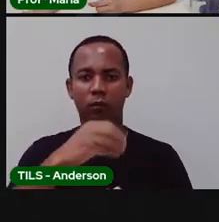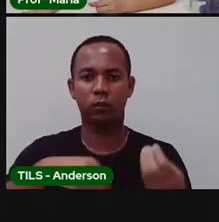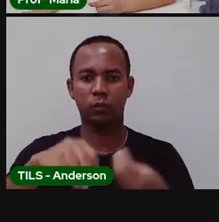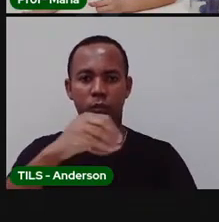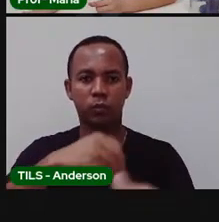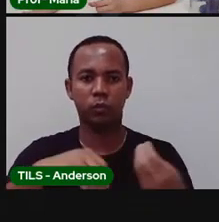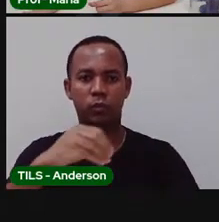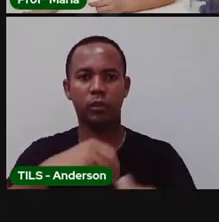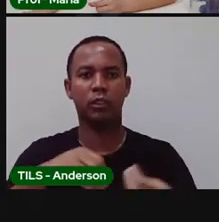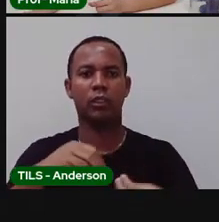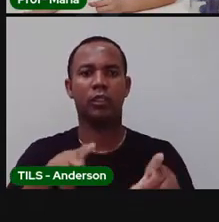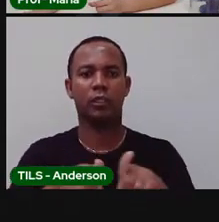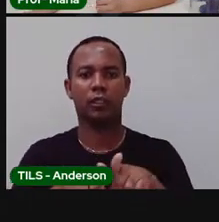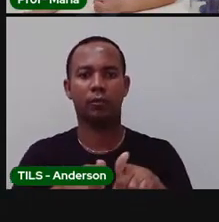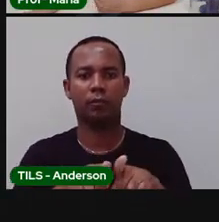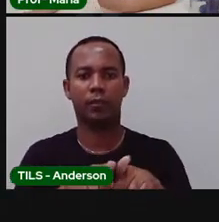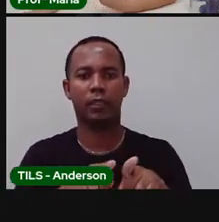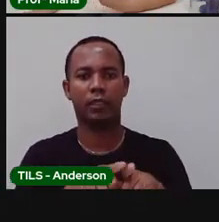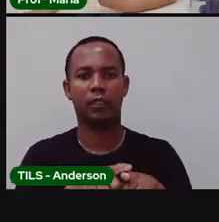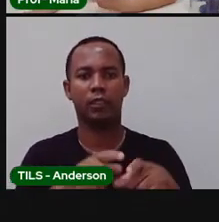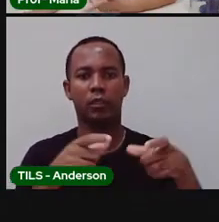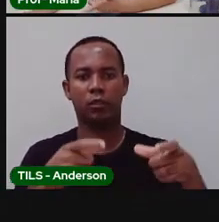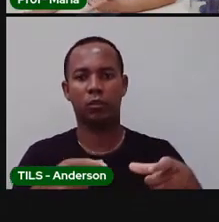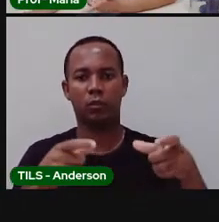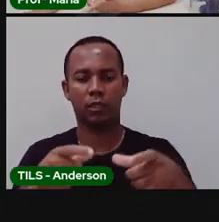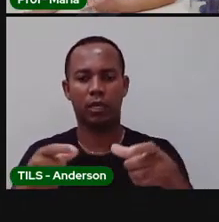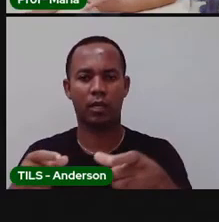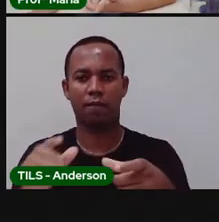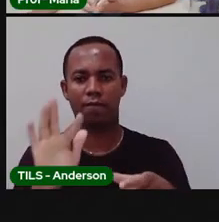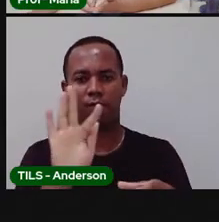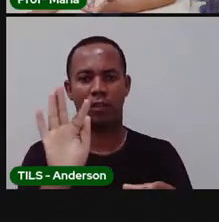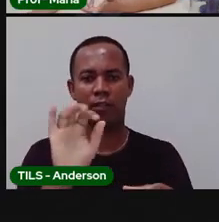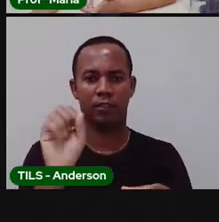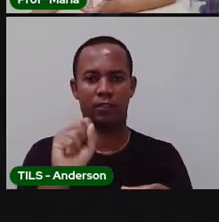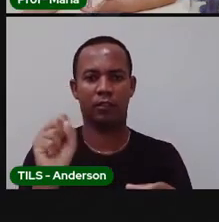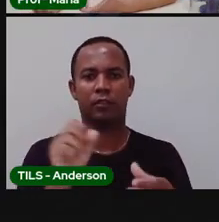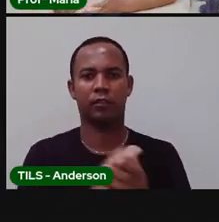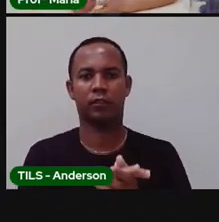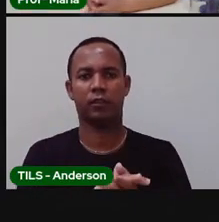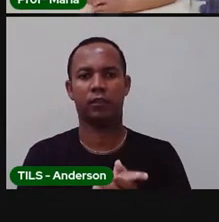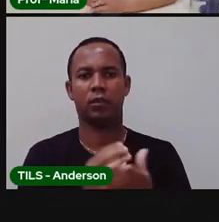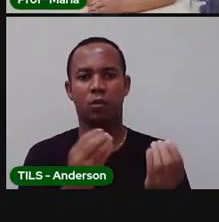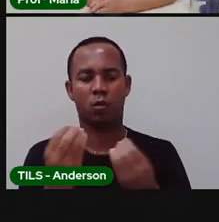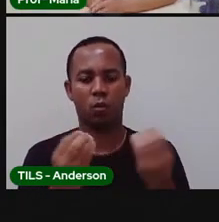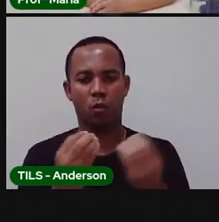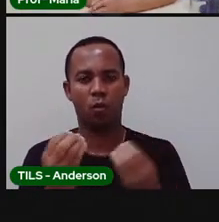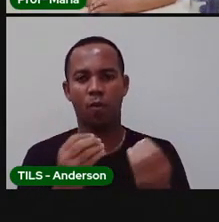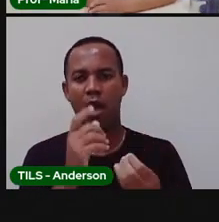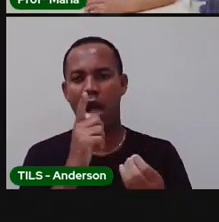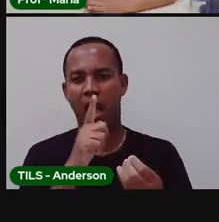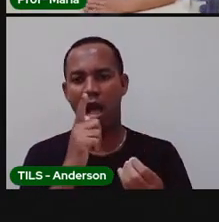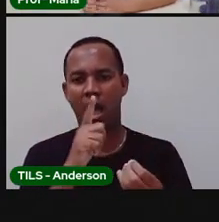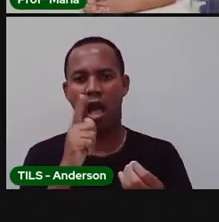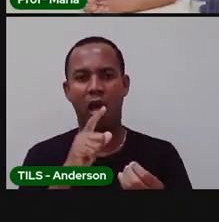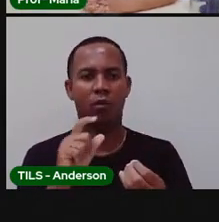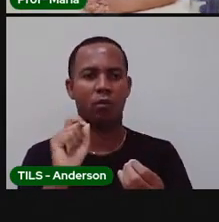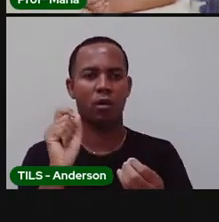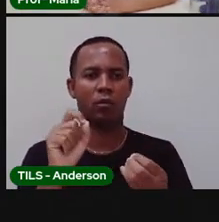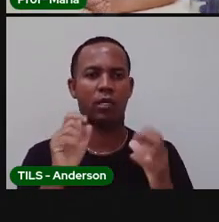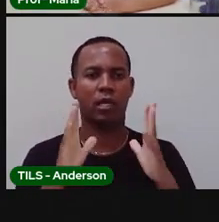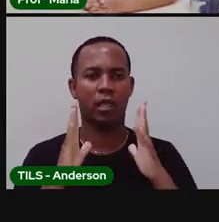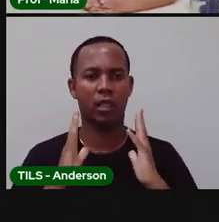Tratamento de Água, do Sistema Integrado de Abastecimento de Feira de Santana, ela produz a água que abastece